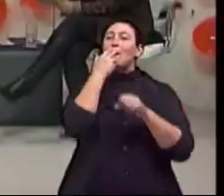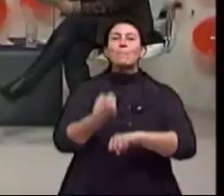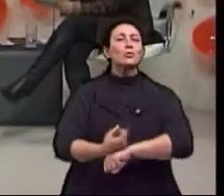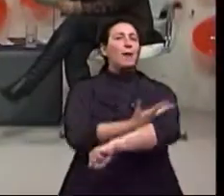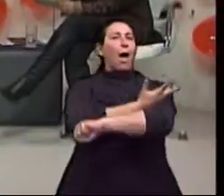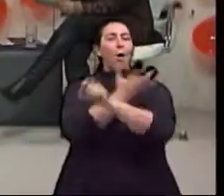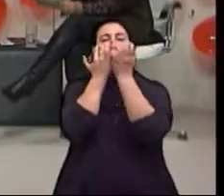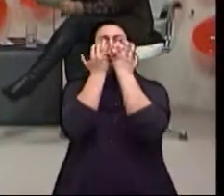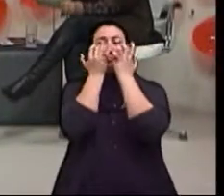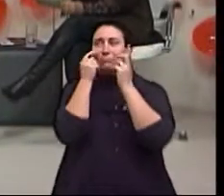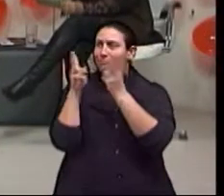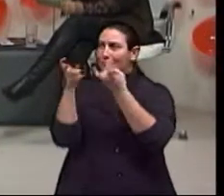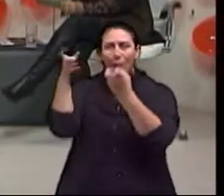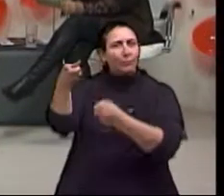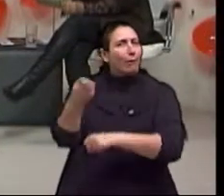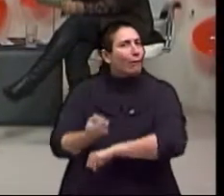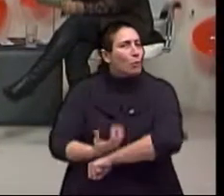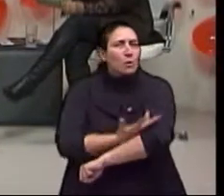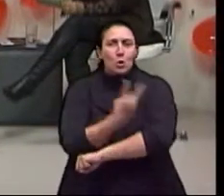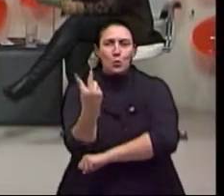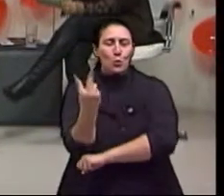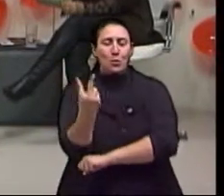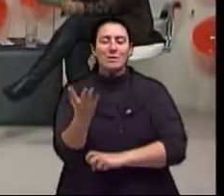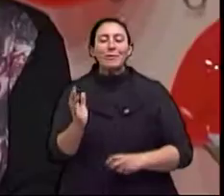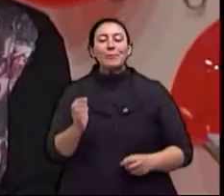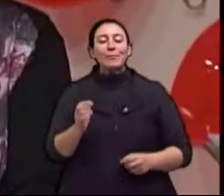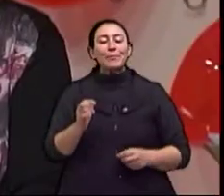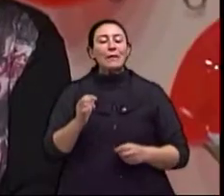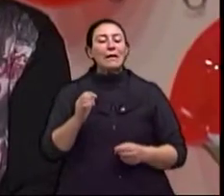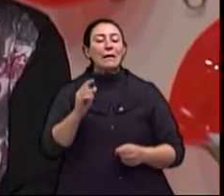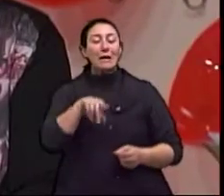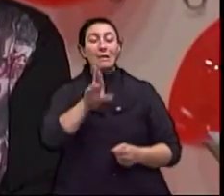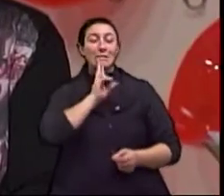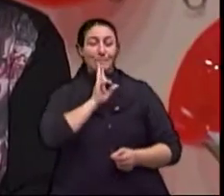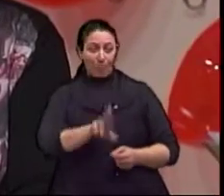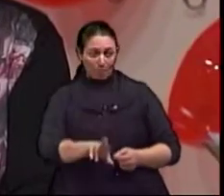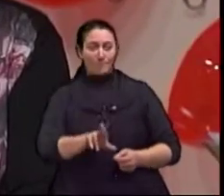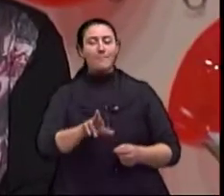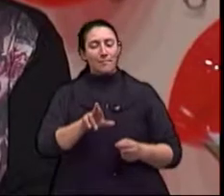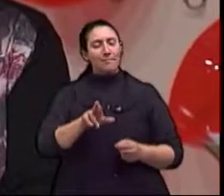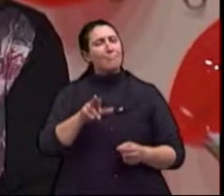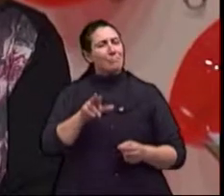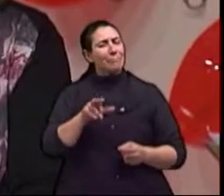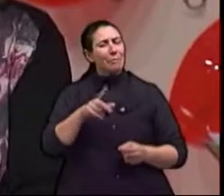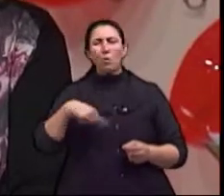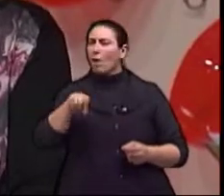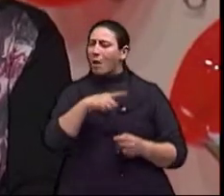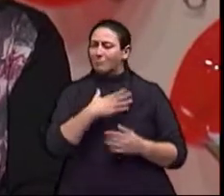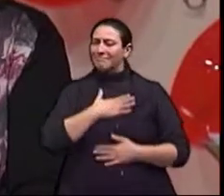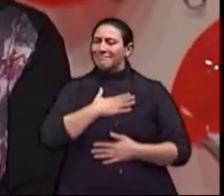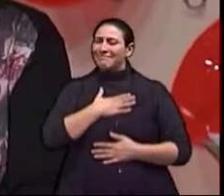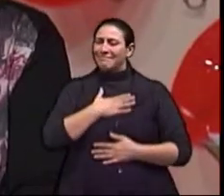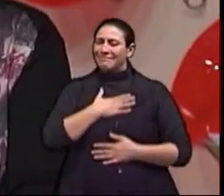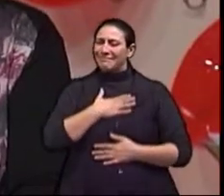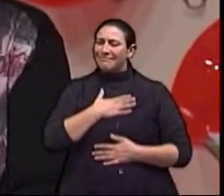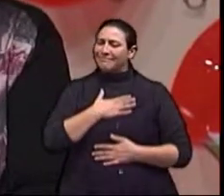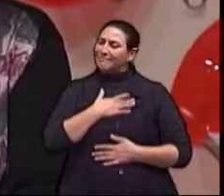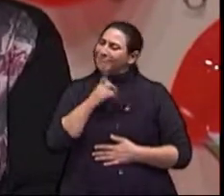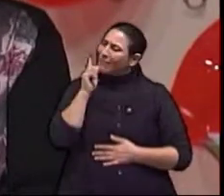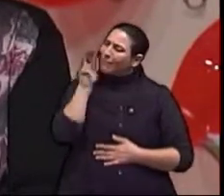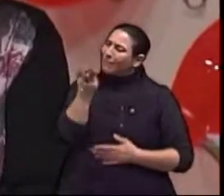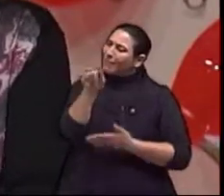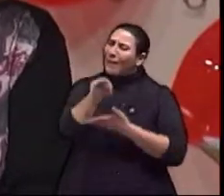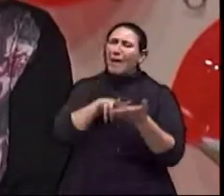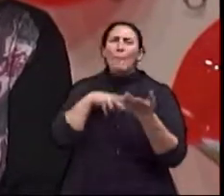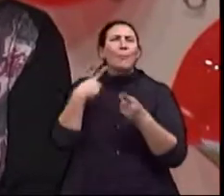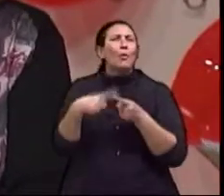gratifica muito, As respostas que eles traziam eram impressionantes. Então, realmente, assim, mexeu com todos nós, assim, no sentido de avaliar tudo